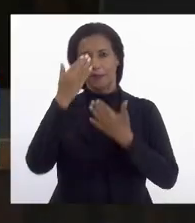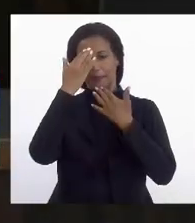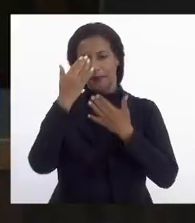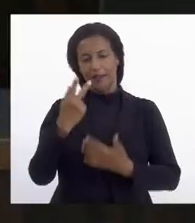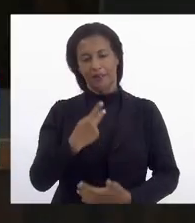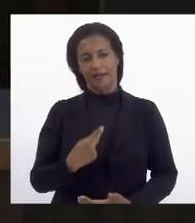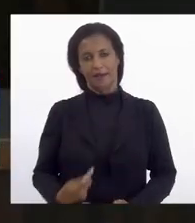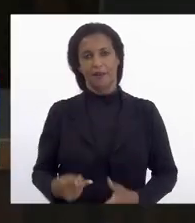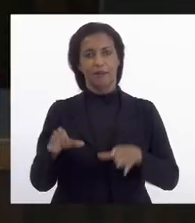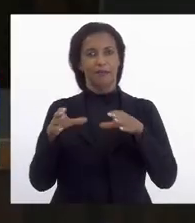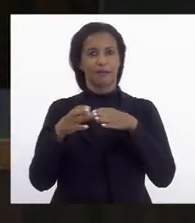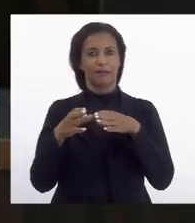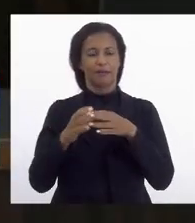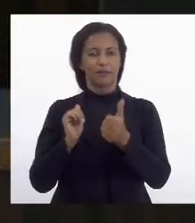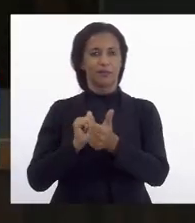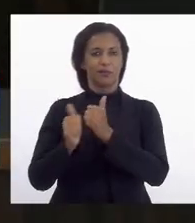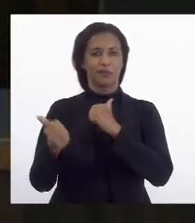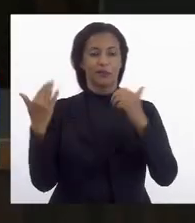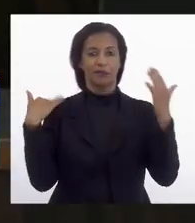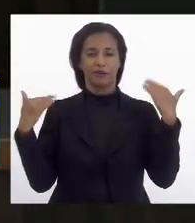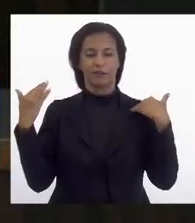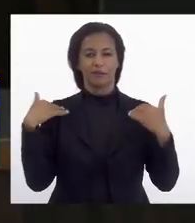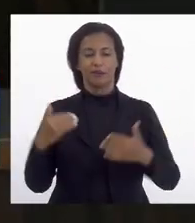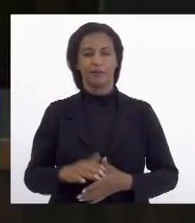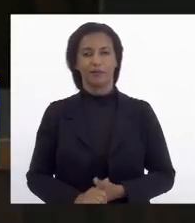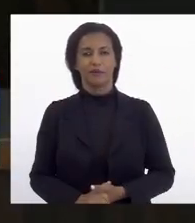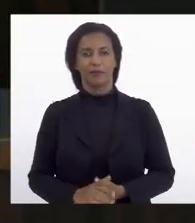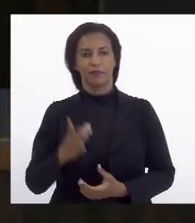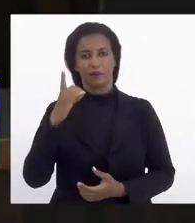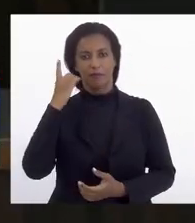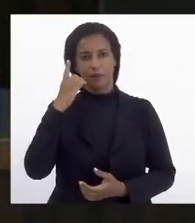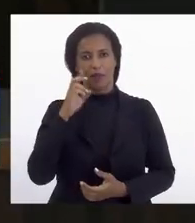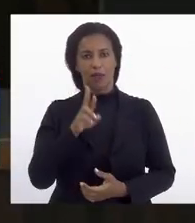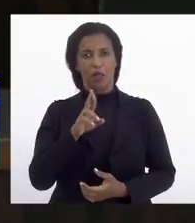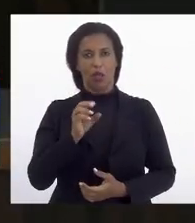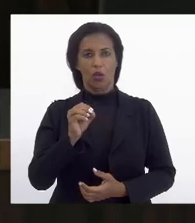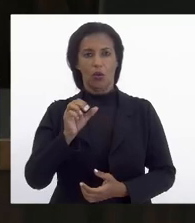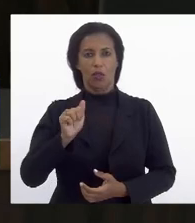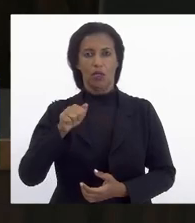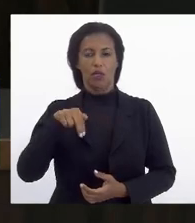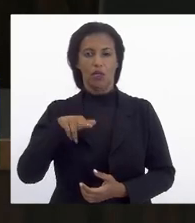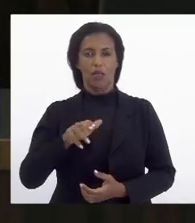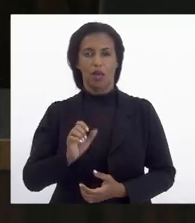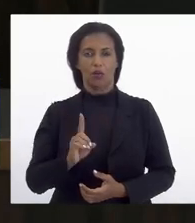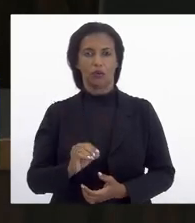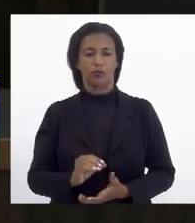deputada pela Comissão de Esporte e Lazer deputado Ronaldo Anquieta